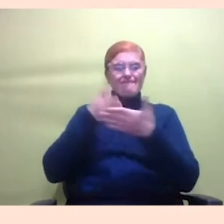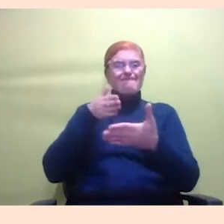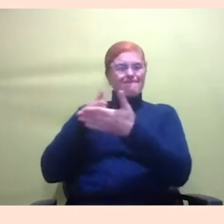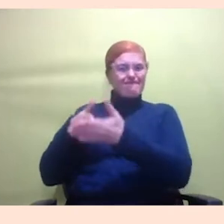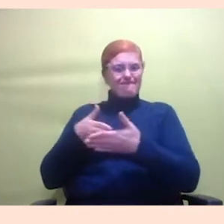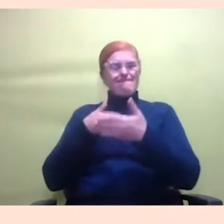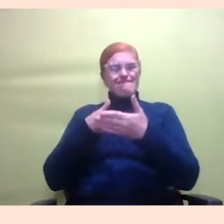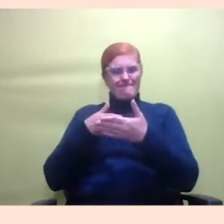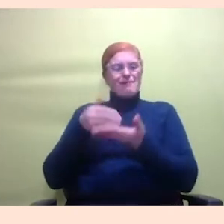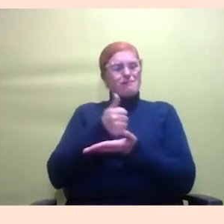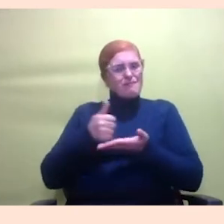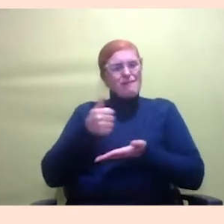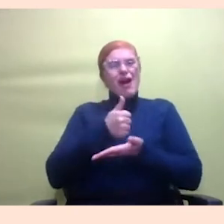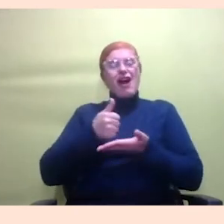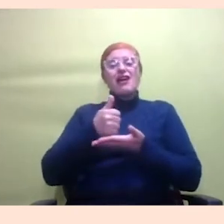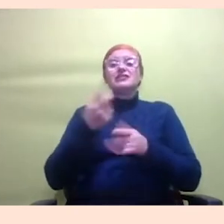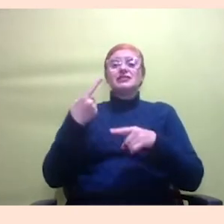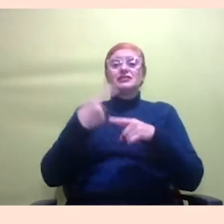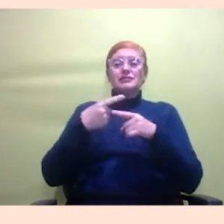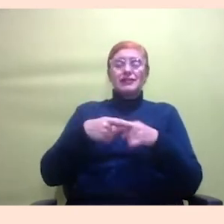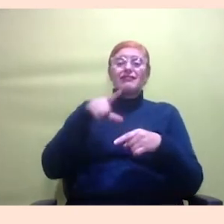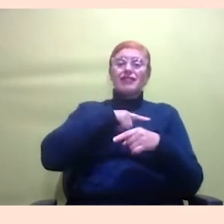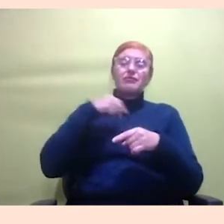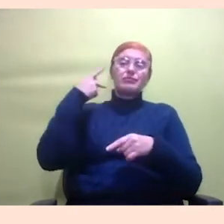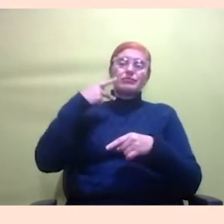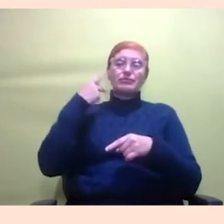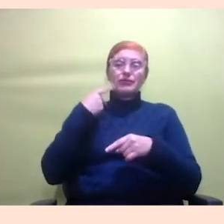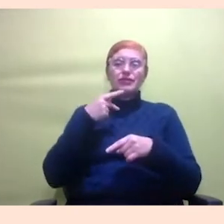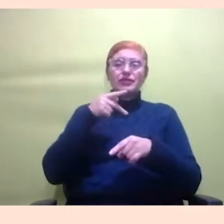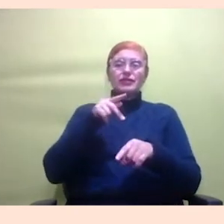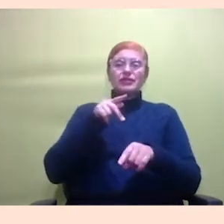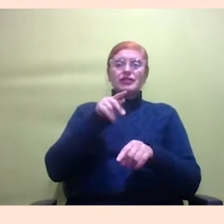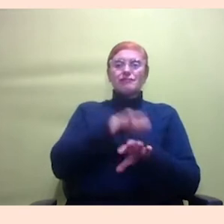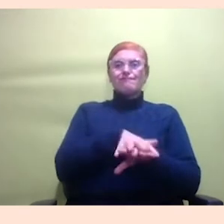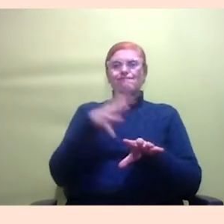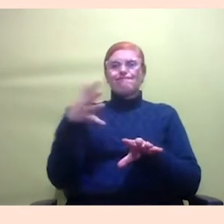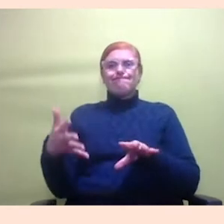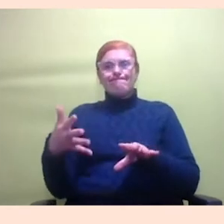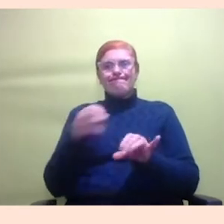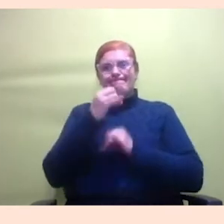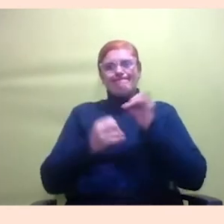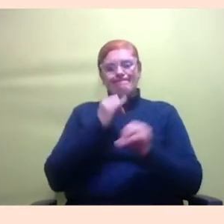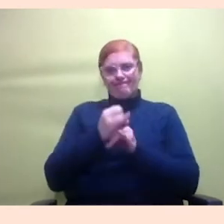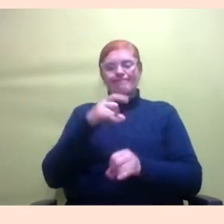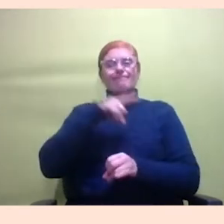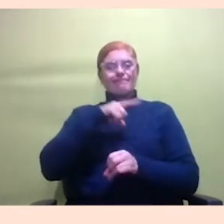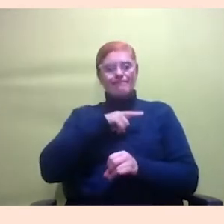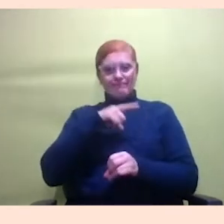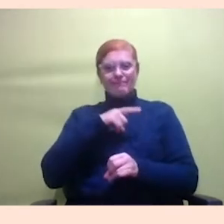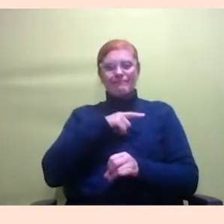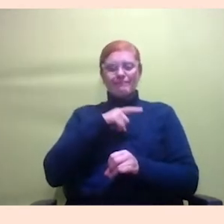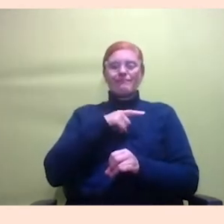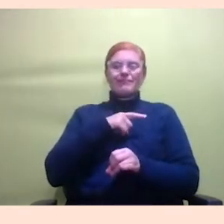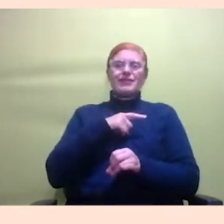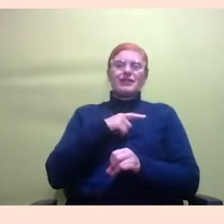uma política de exclusão no acesso à internet. É uma política estruturada. Então, a gente vai ter, por exemplo, os pacotes de dados das